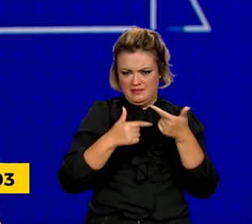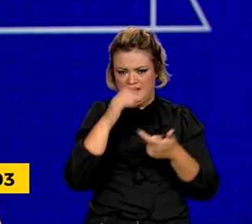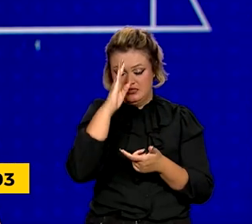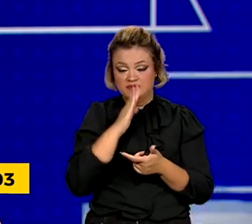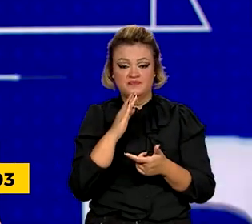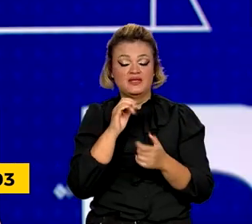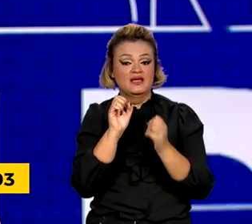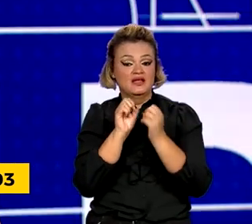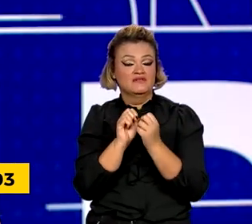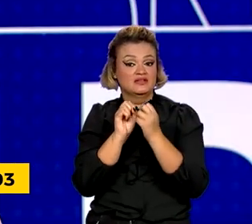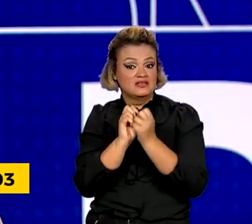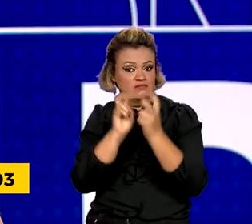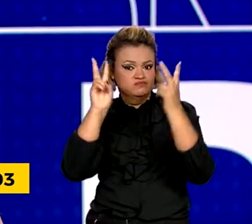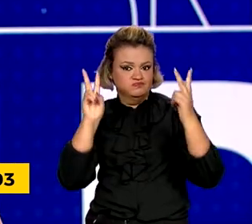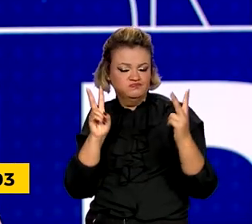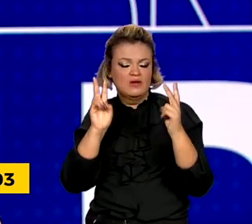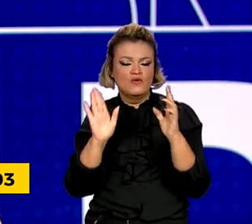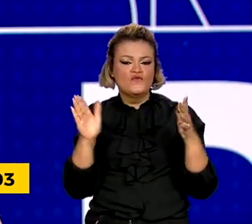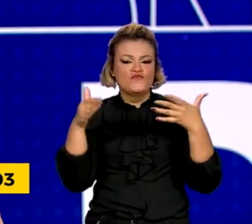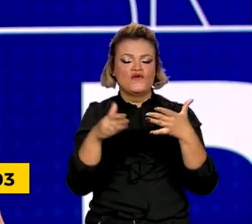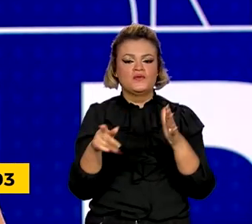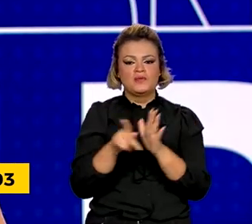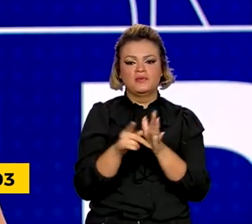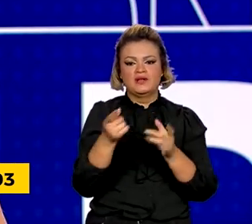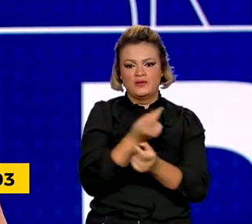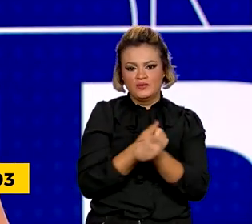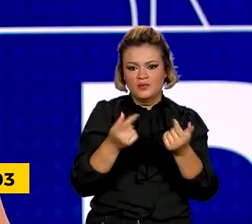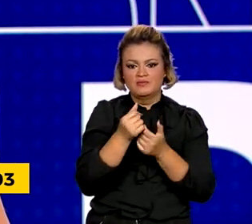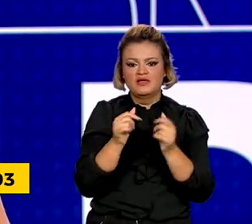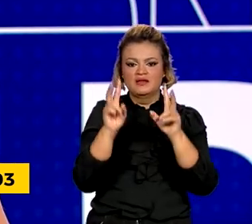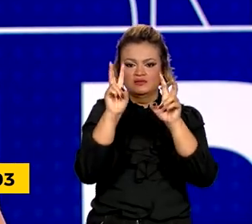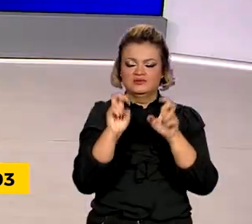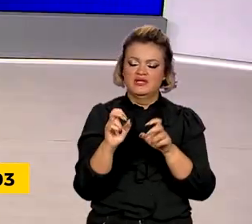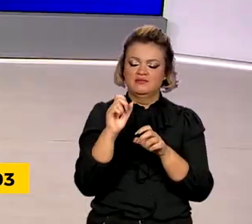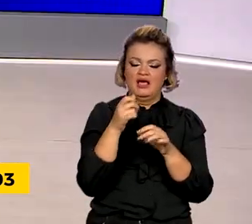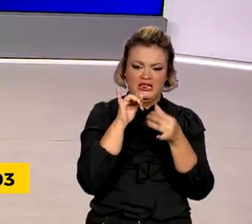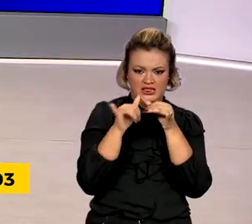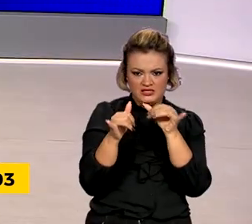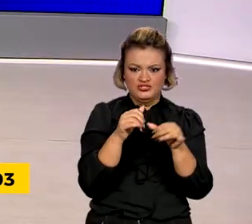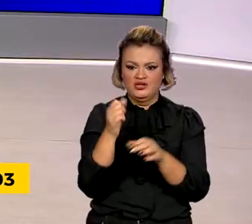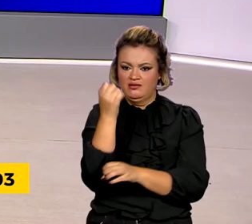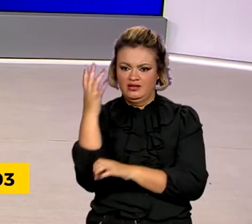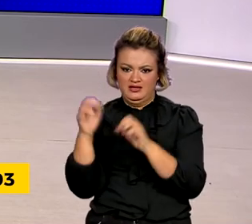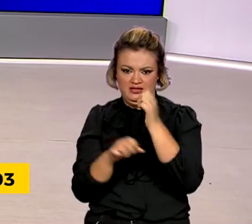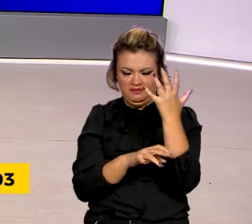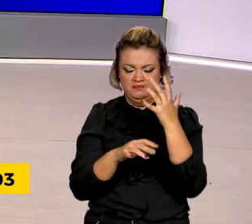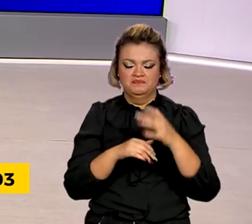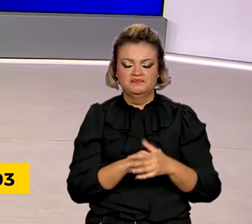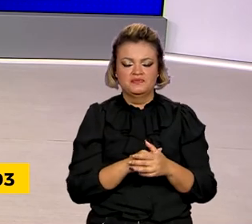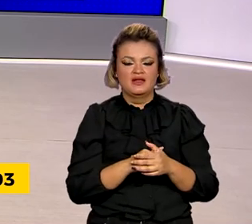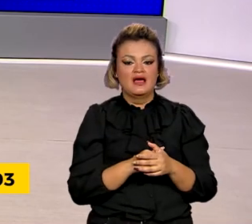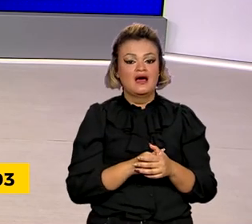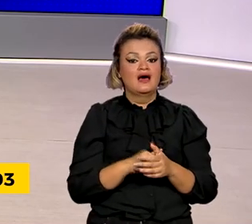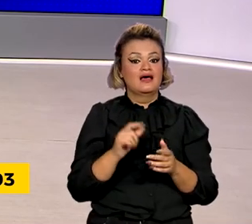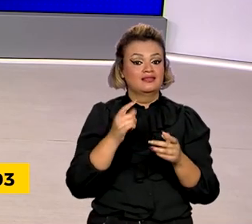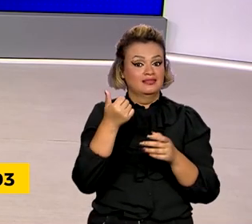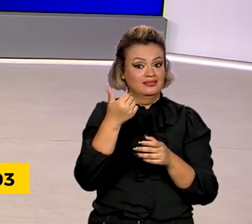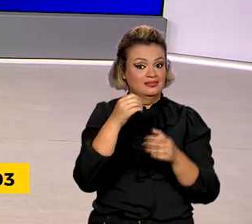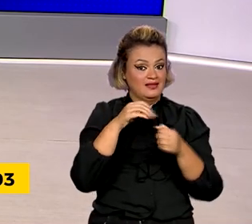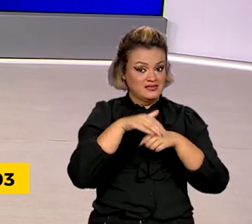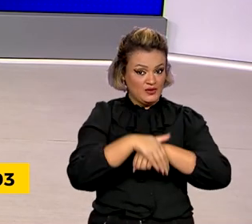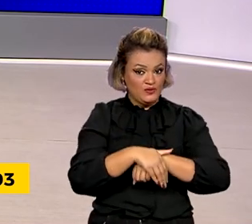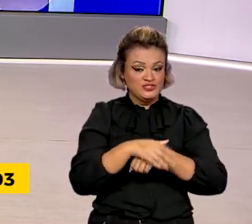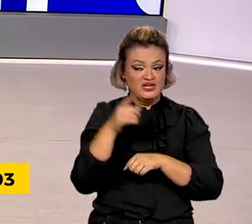virtual do Fórum das Grandes Economias sobre Energia e Clima. Às 10 da noite, o presidente Lula embarca para